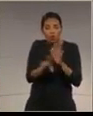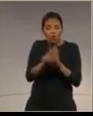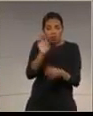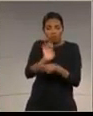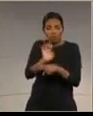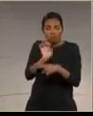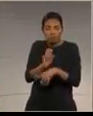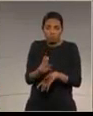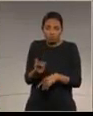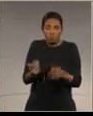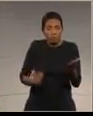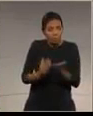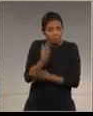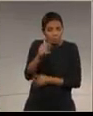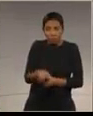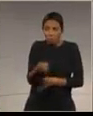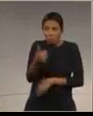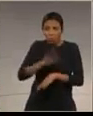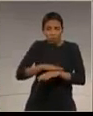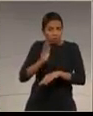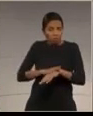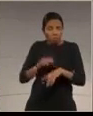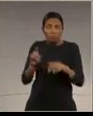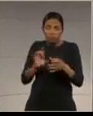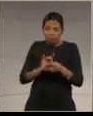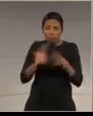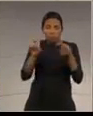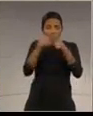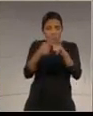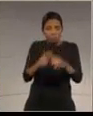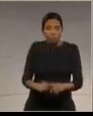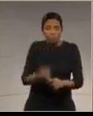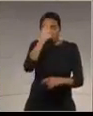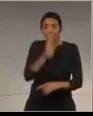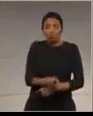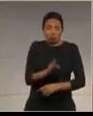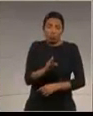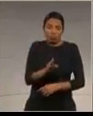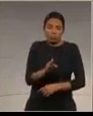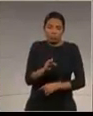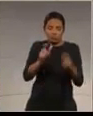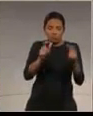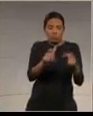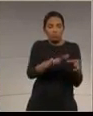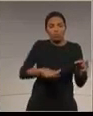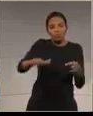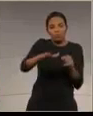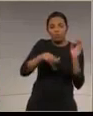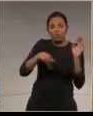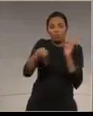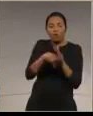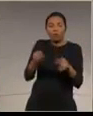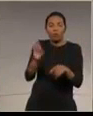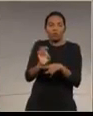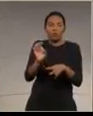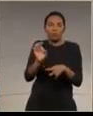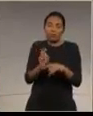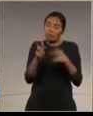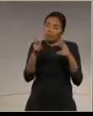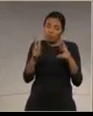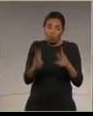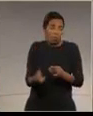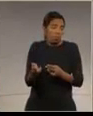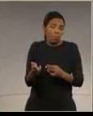recentemente aprovada, que autoriza a licitação para concessão direta nas unidades de conservação de nossa propriedade, como é o caso do